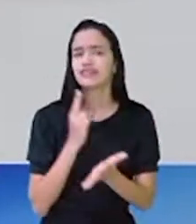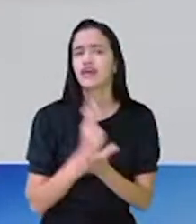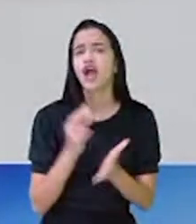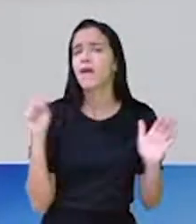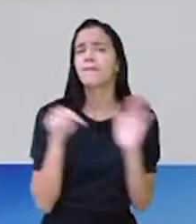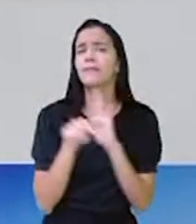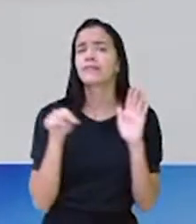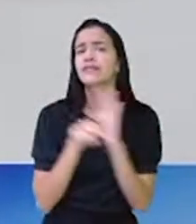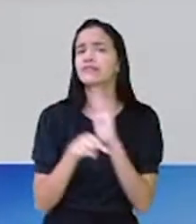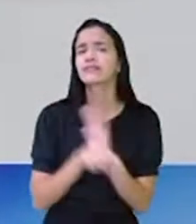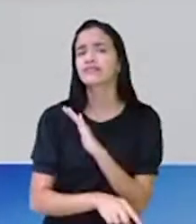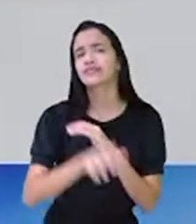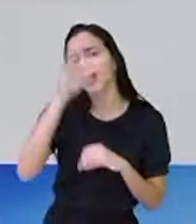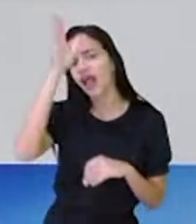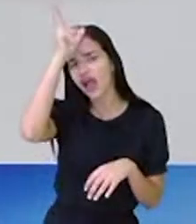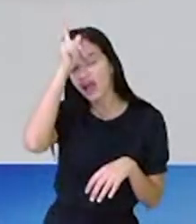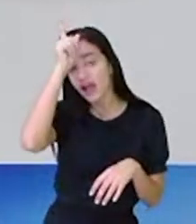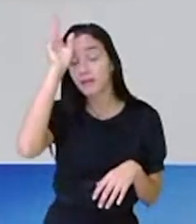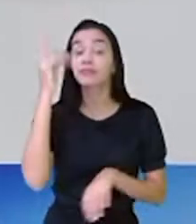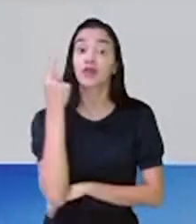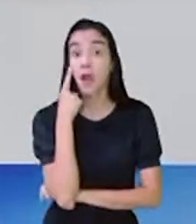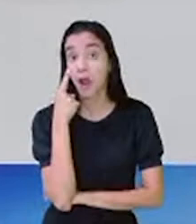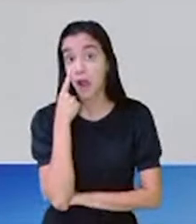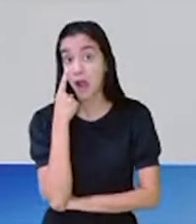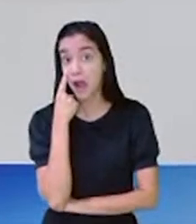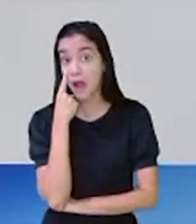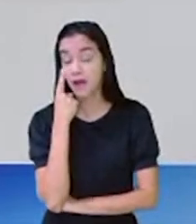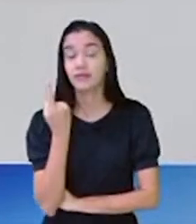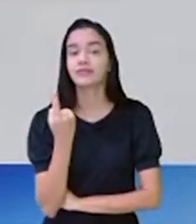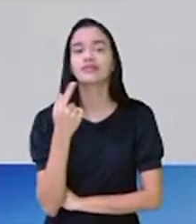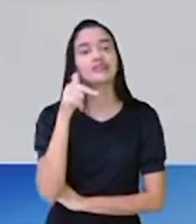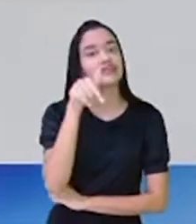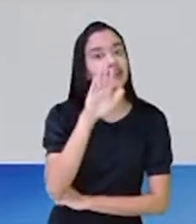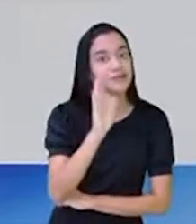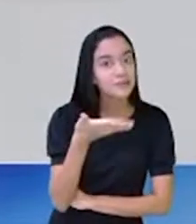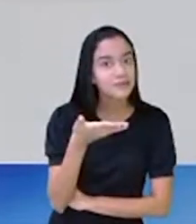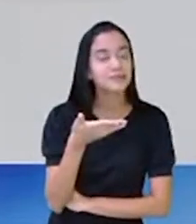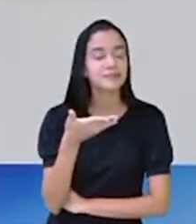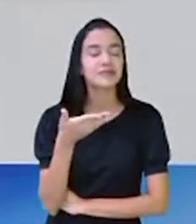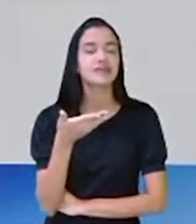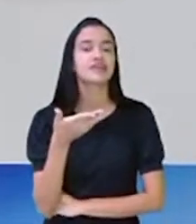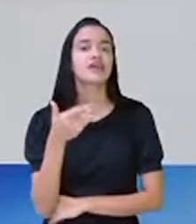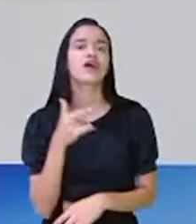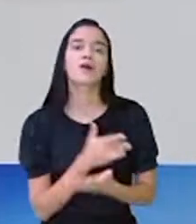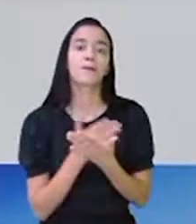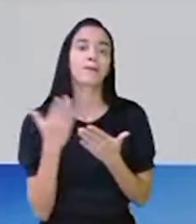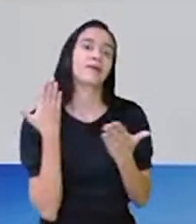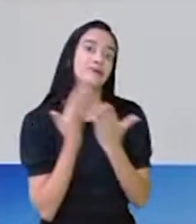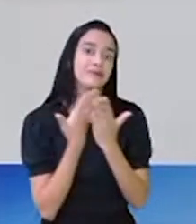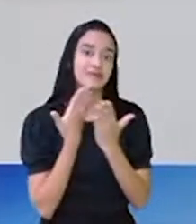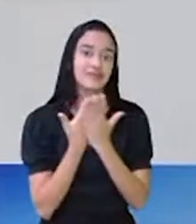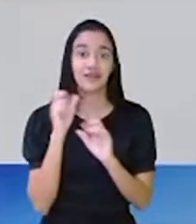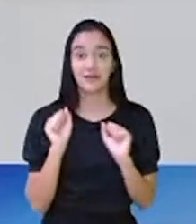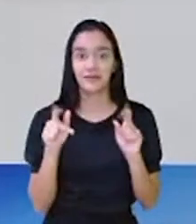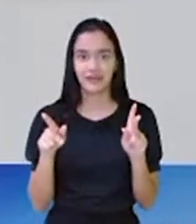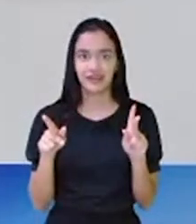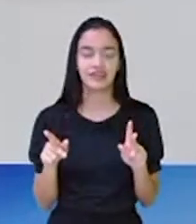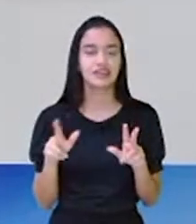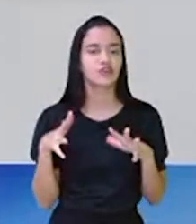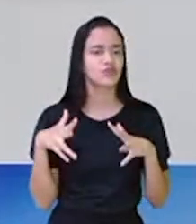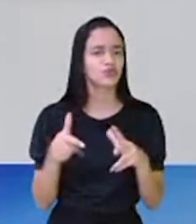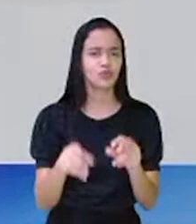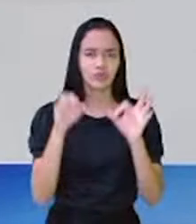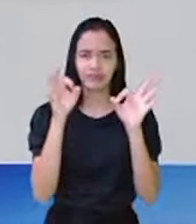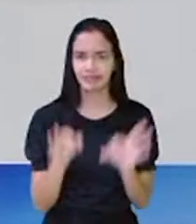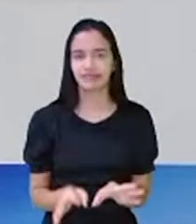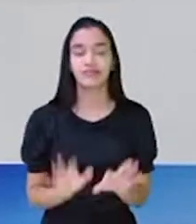perguntando Cadê Carijó? Cadê Carijó? Mas, gente, 7h30, viu? 7h30, começa a aula, ok? Está tudo certo, então.